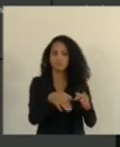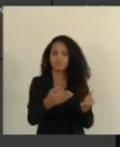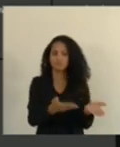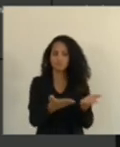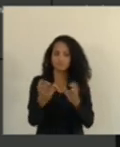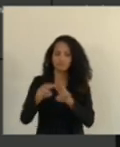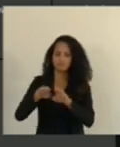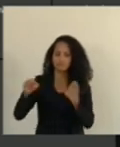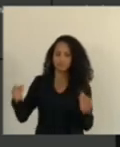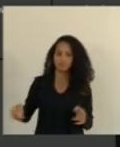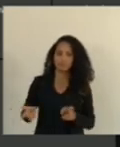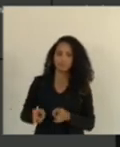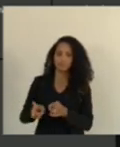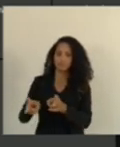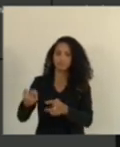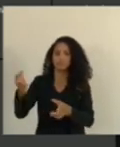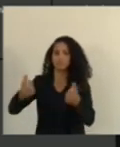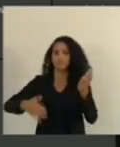para prosseguir a matéria.